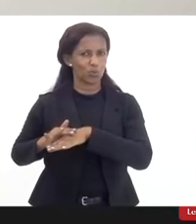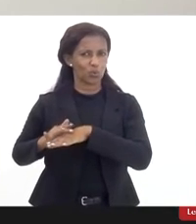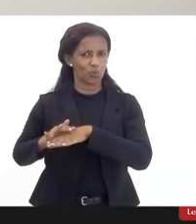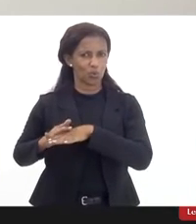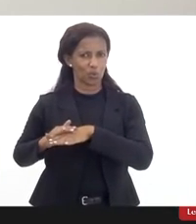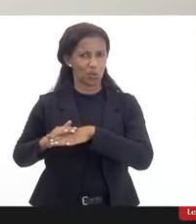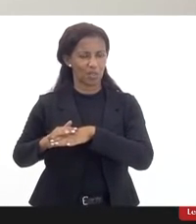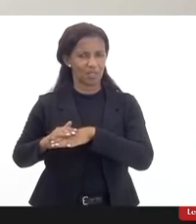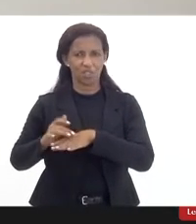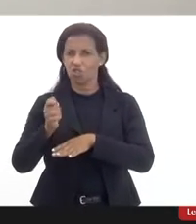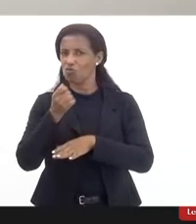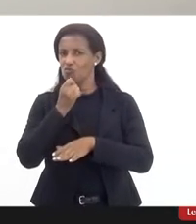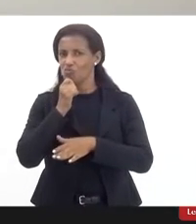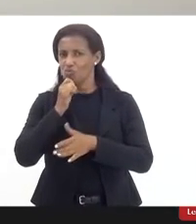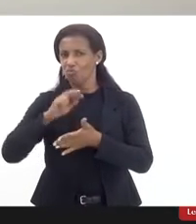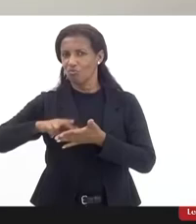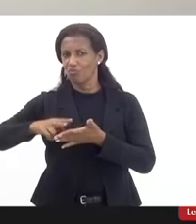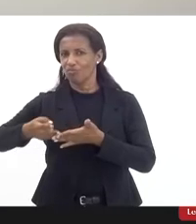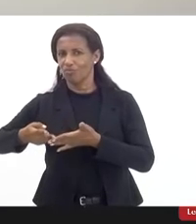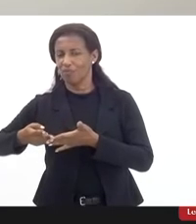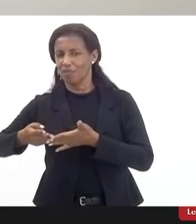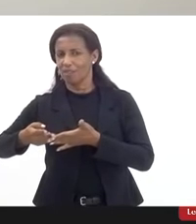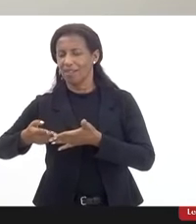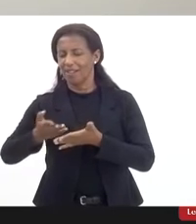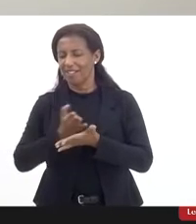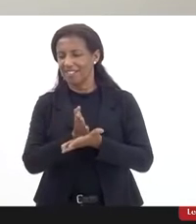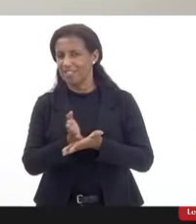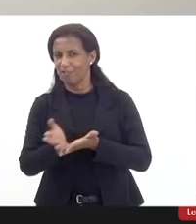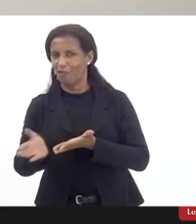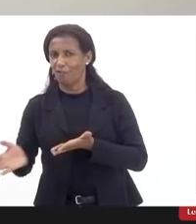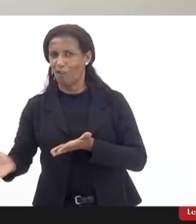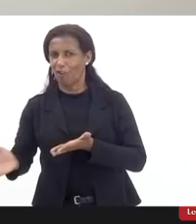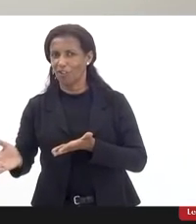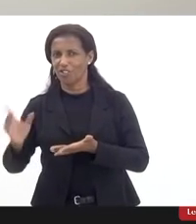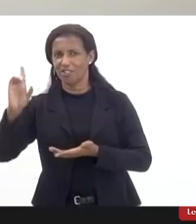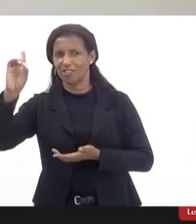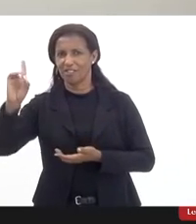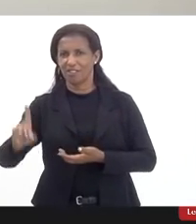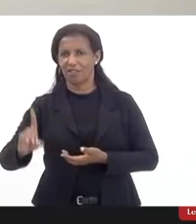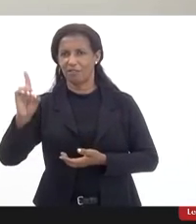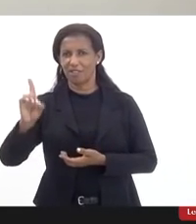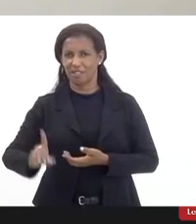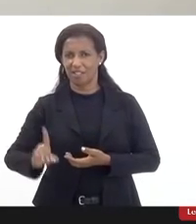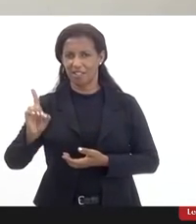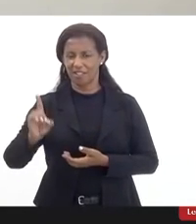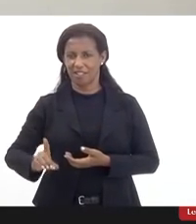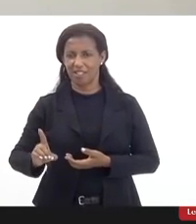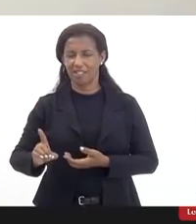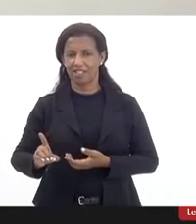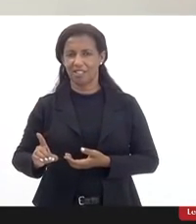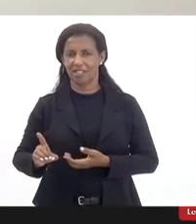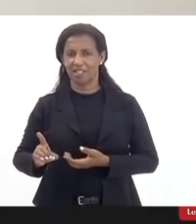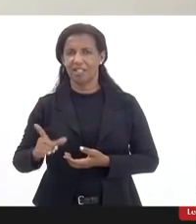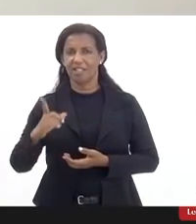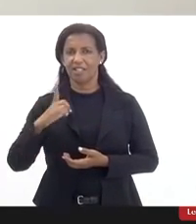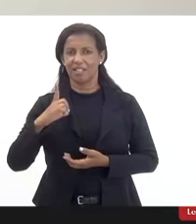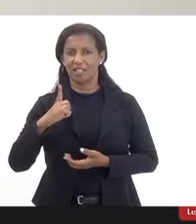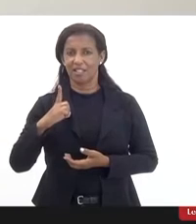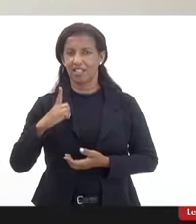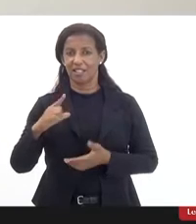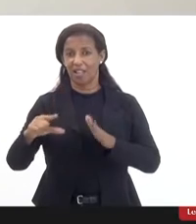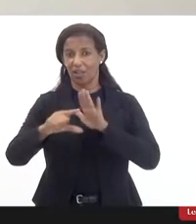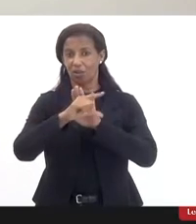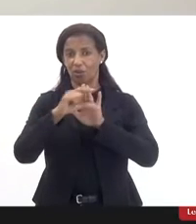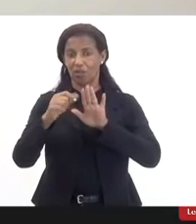irreversível a gente foge do escopo das deficiências que estão previstas no artigo